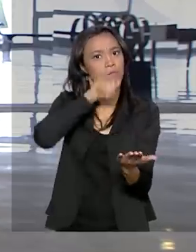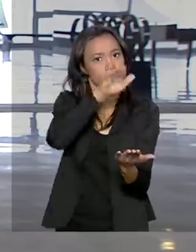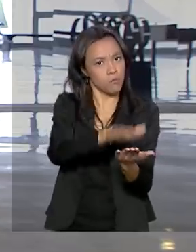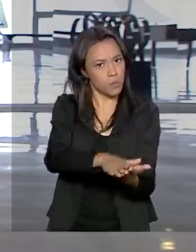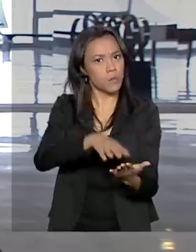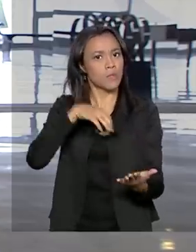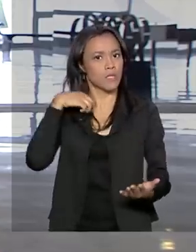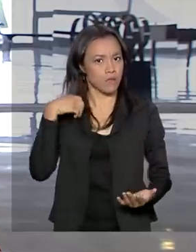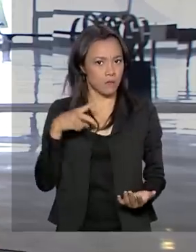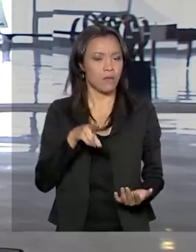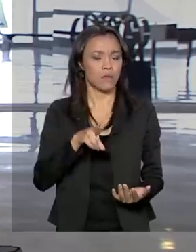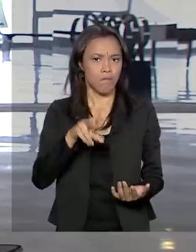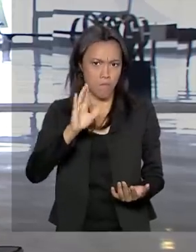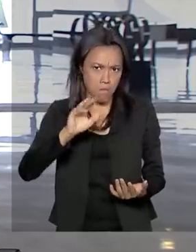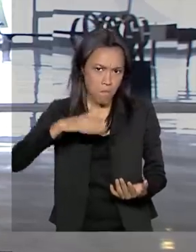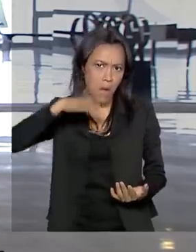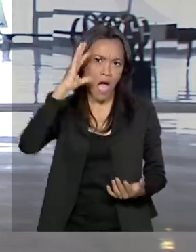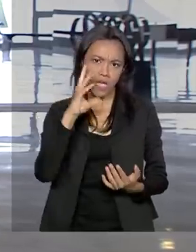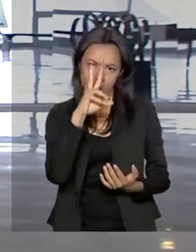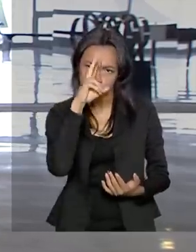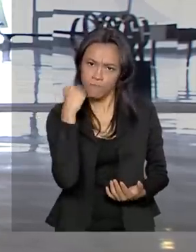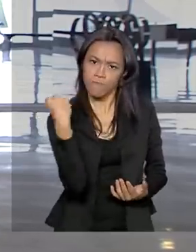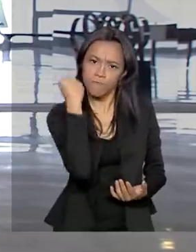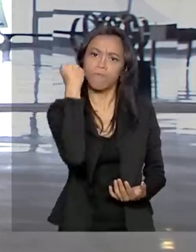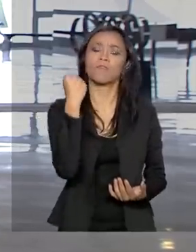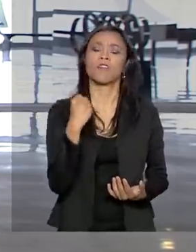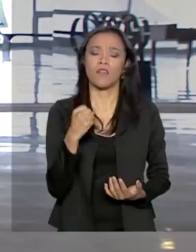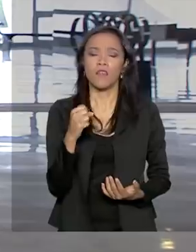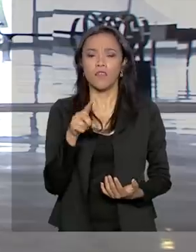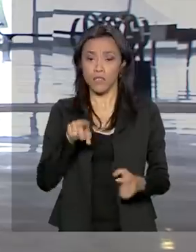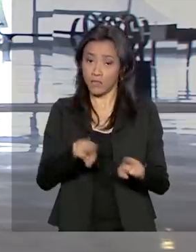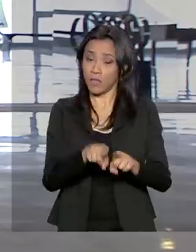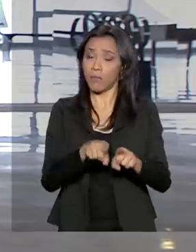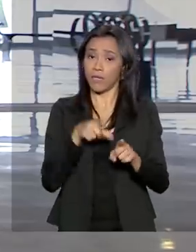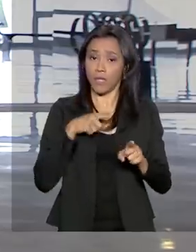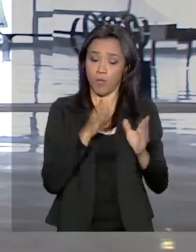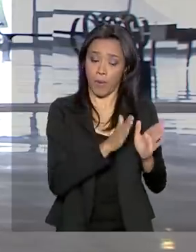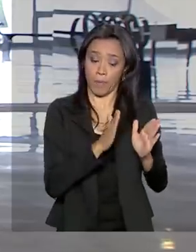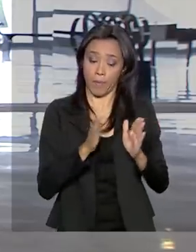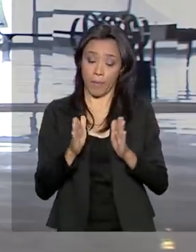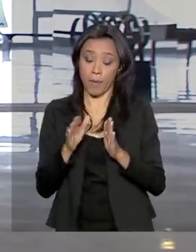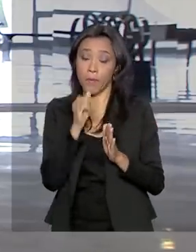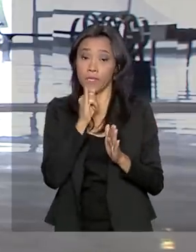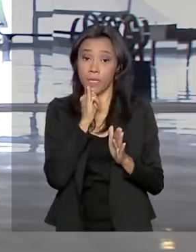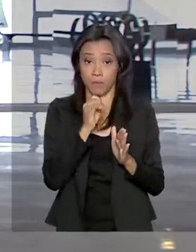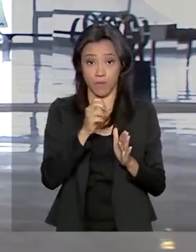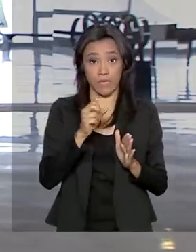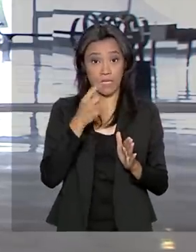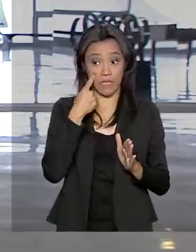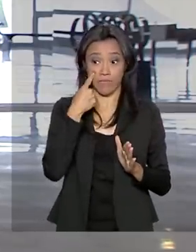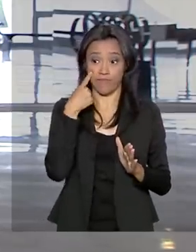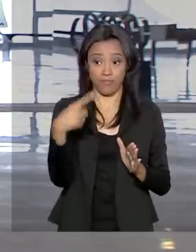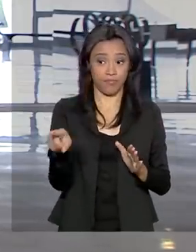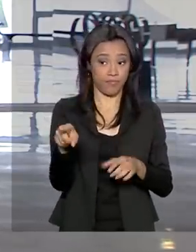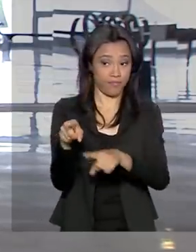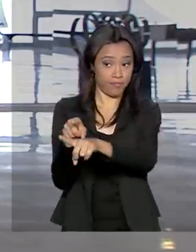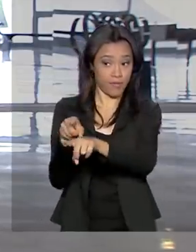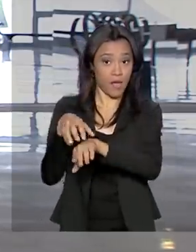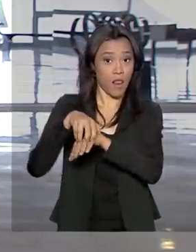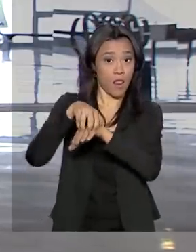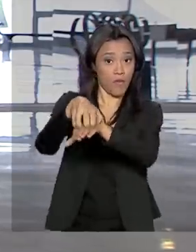pego fazendo esse transporte irregular e com algumas gradações. No caso do condutor que for pego transportando